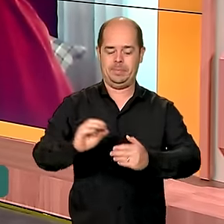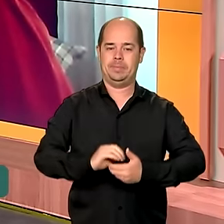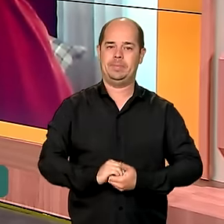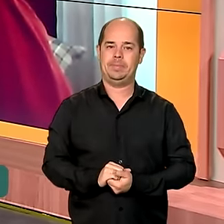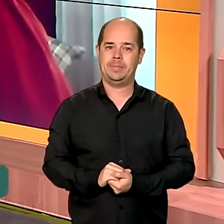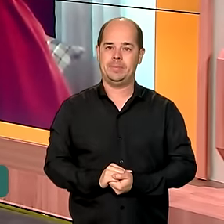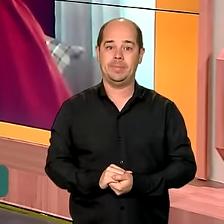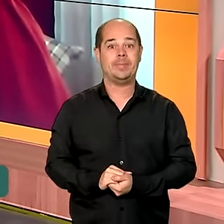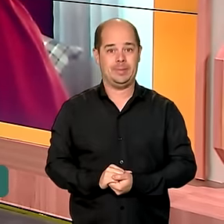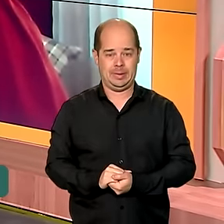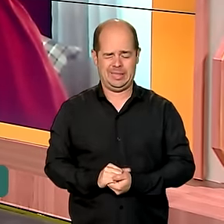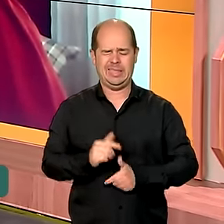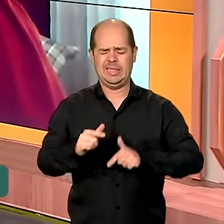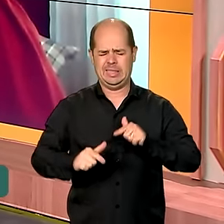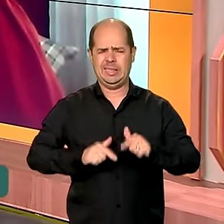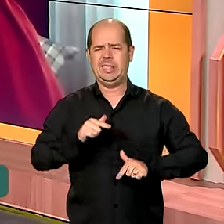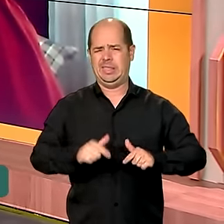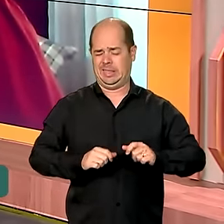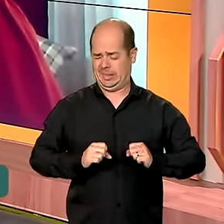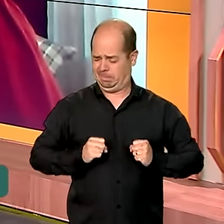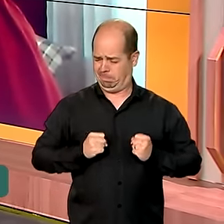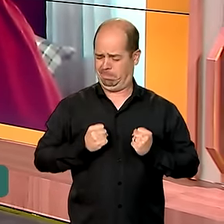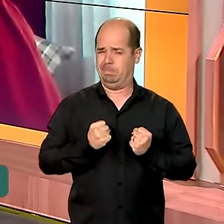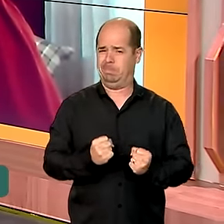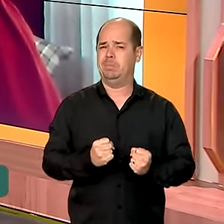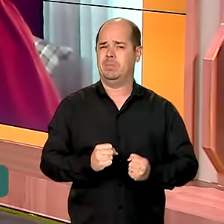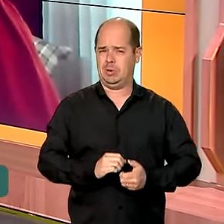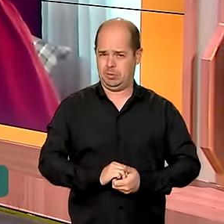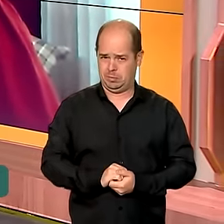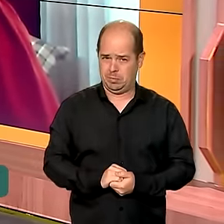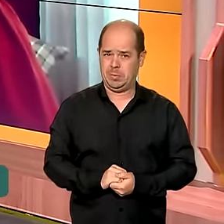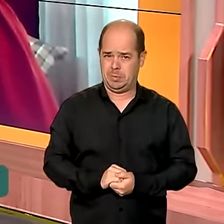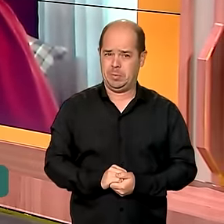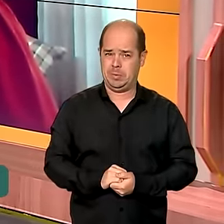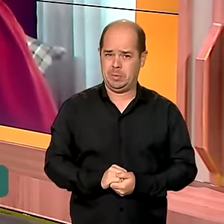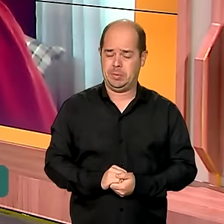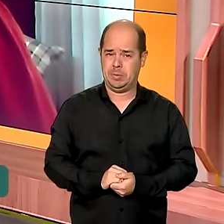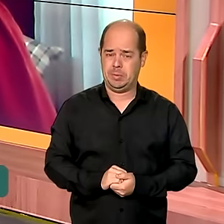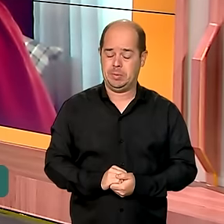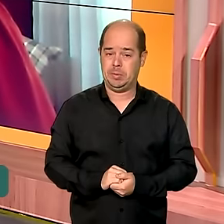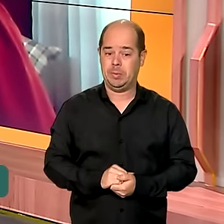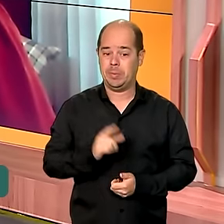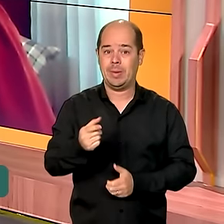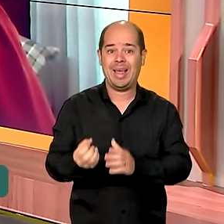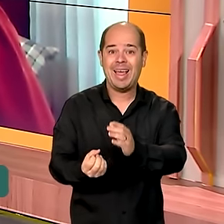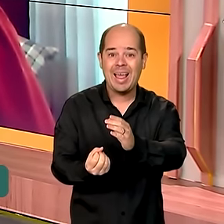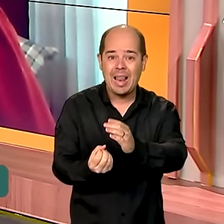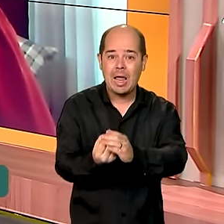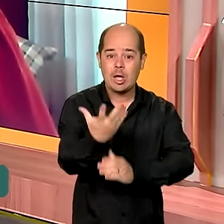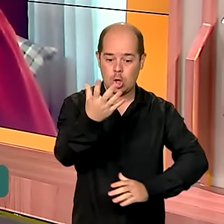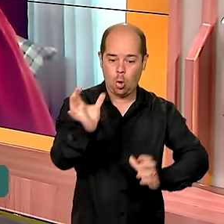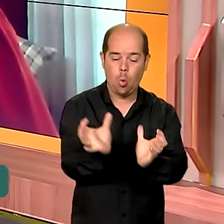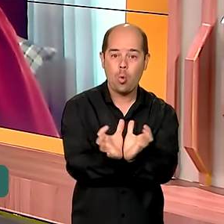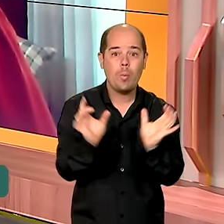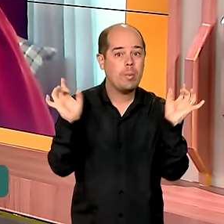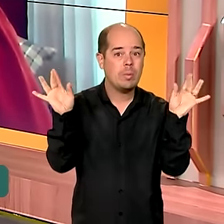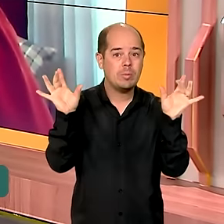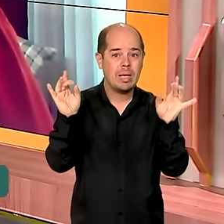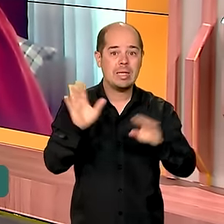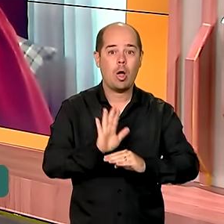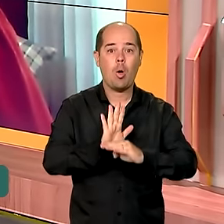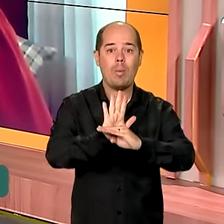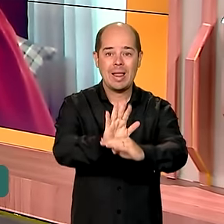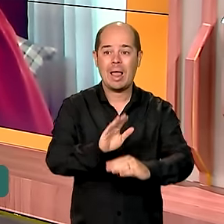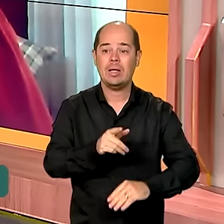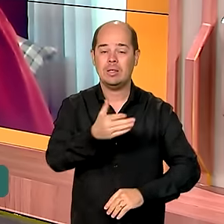agora, doutora, a AGU criou um grupo especial para dar um suporte jurídico às pessoas que estão enfrentando toda essa situação lá no